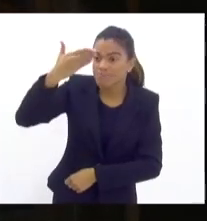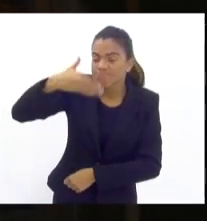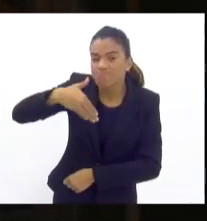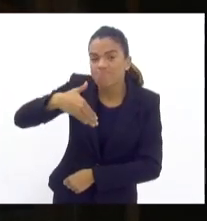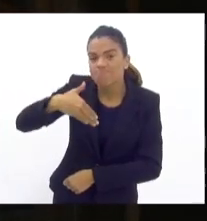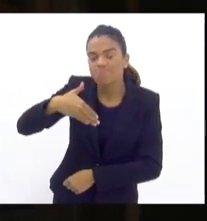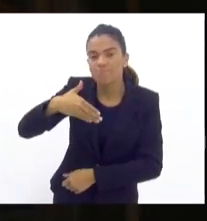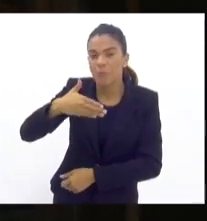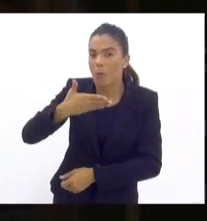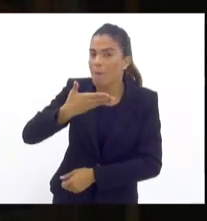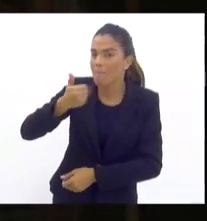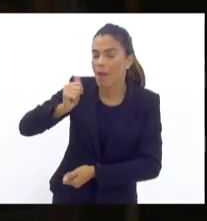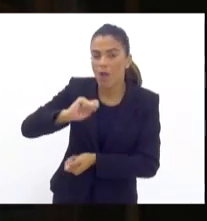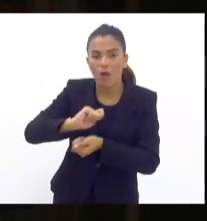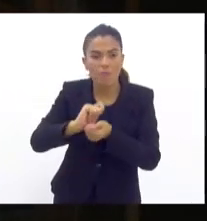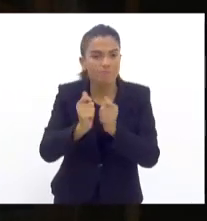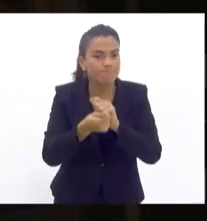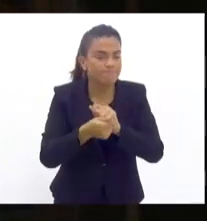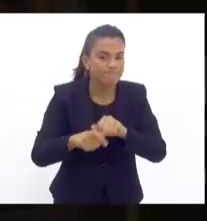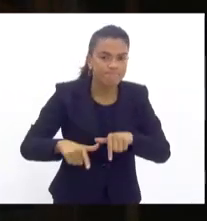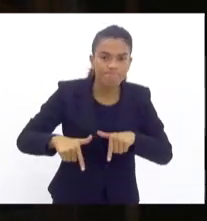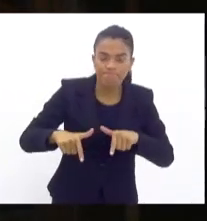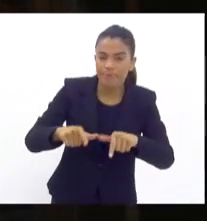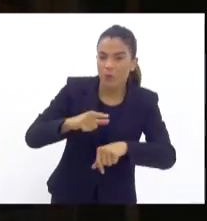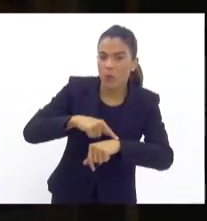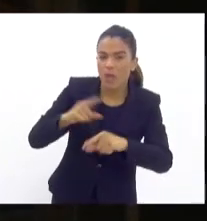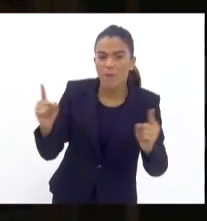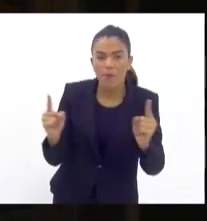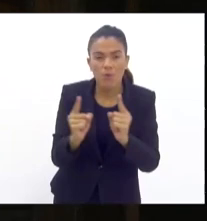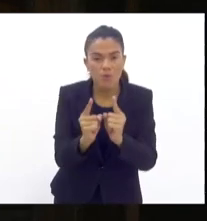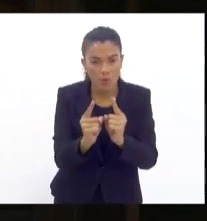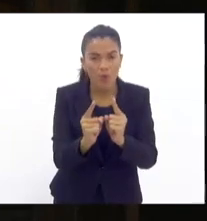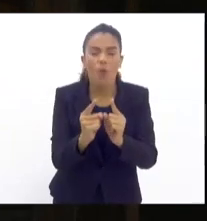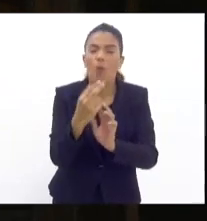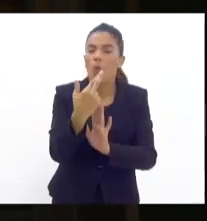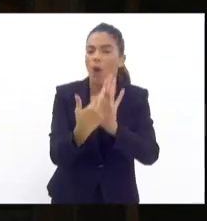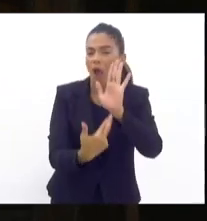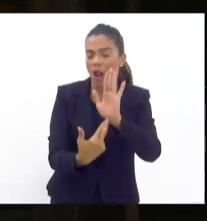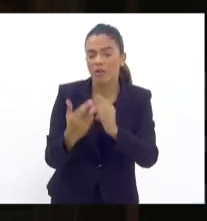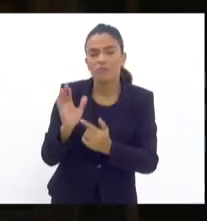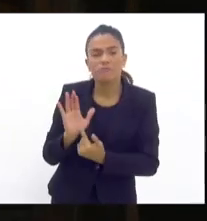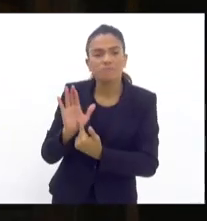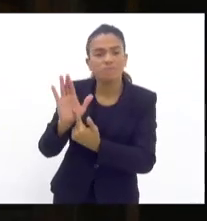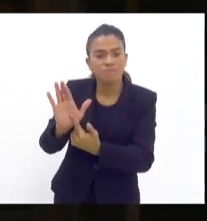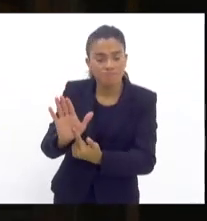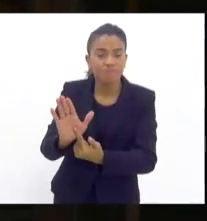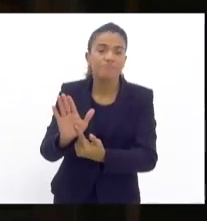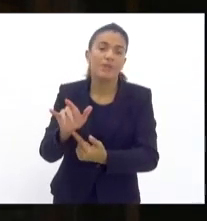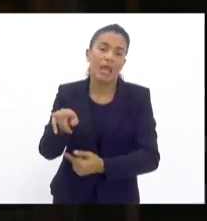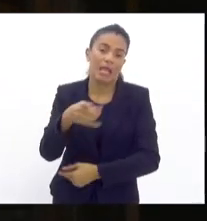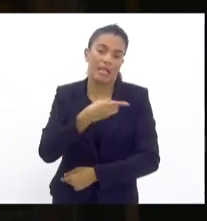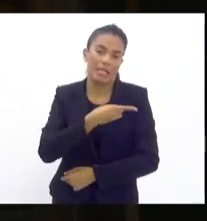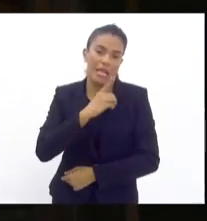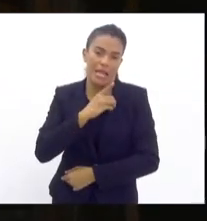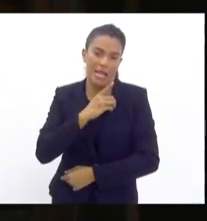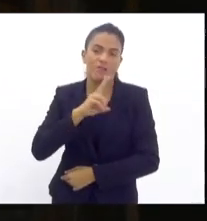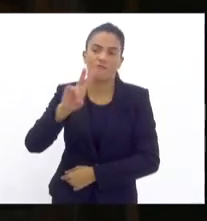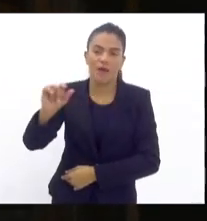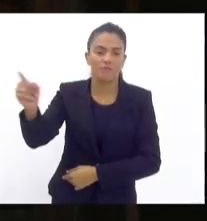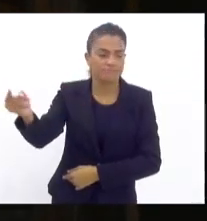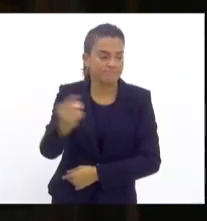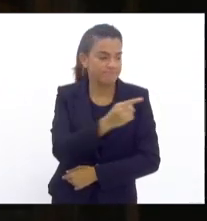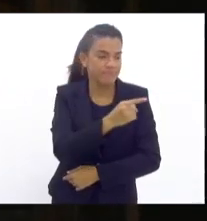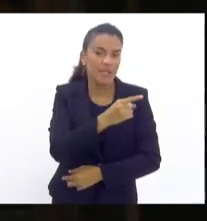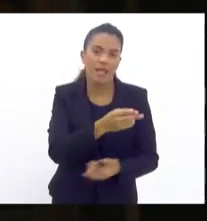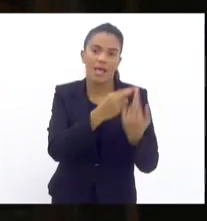adequada com a causa e aquilo em um curto período de tempo, aquele relatório é apresentado à cúpula e aquele delegado vai ser chamado a ser responsabilizado.